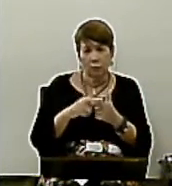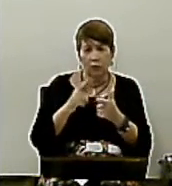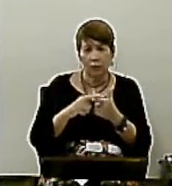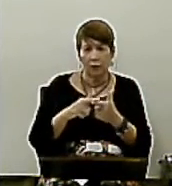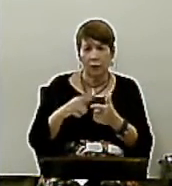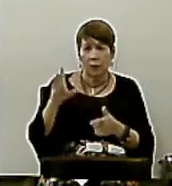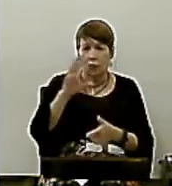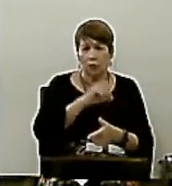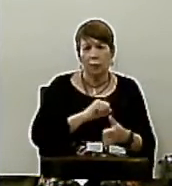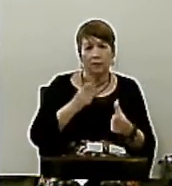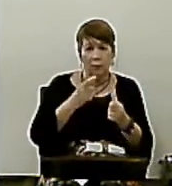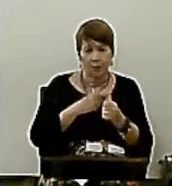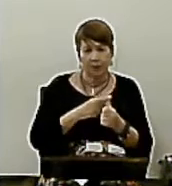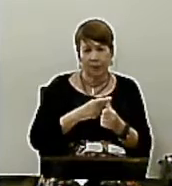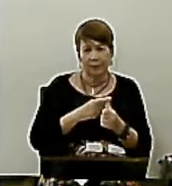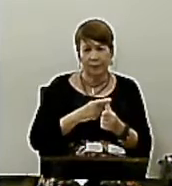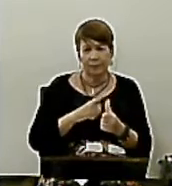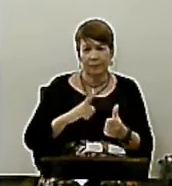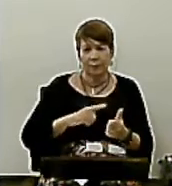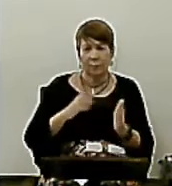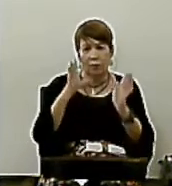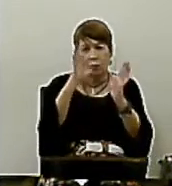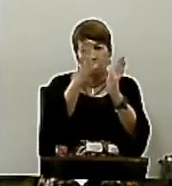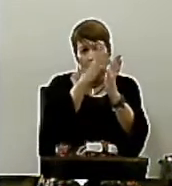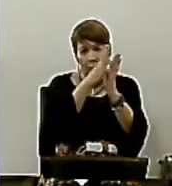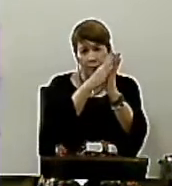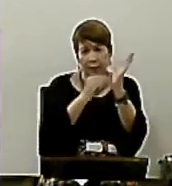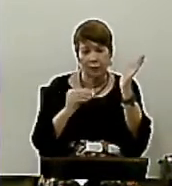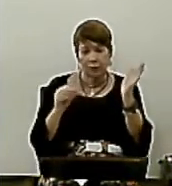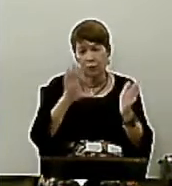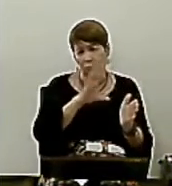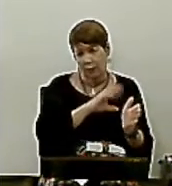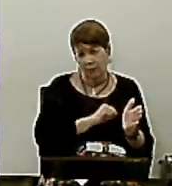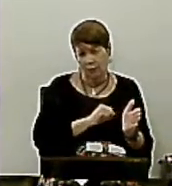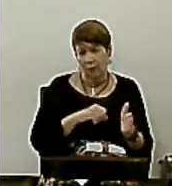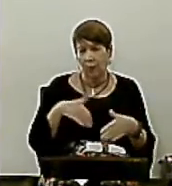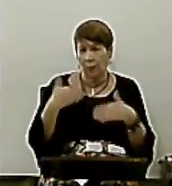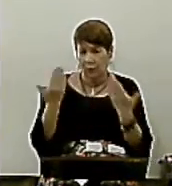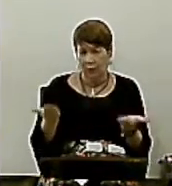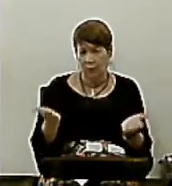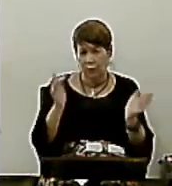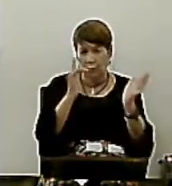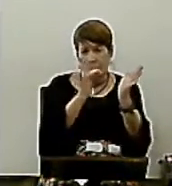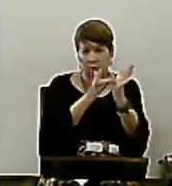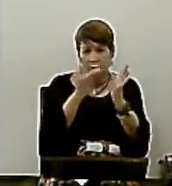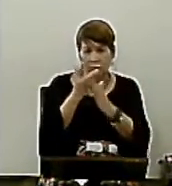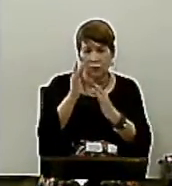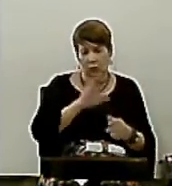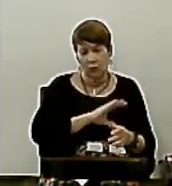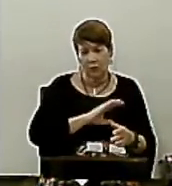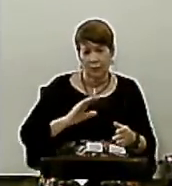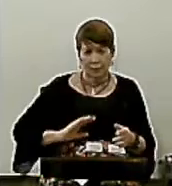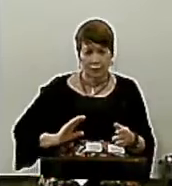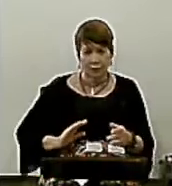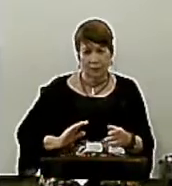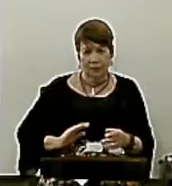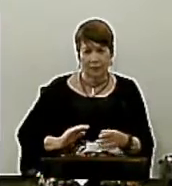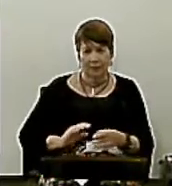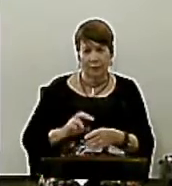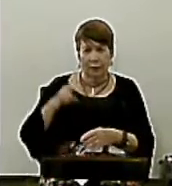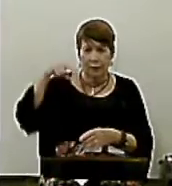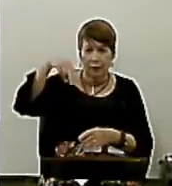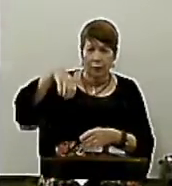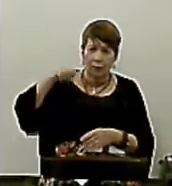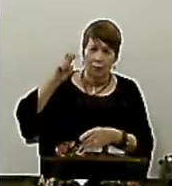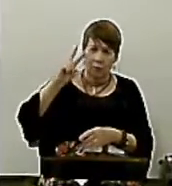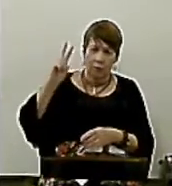Nós temos Um modelo De amor O nosso modelo De amor É Jesus Cristo Não é a novela Das sete Das oito Das nove